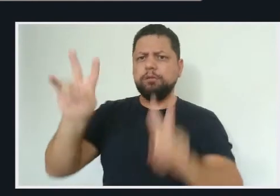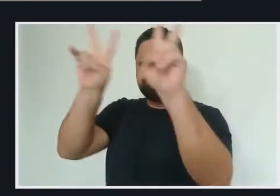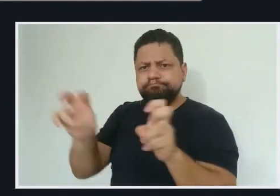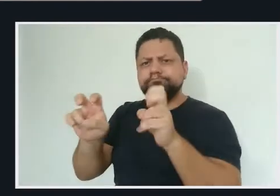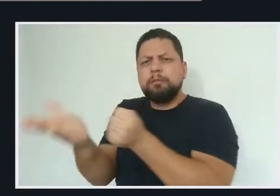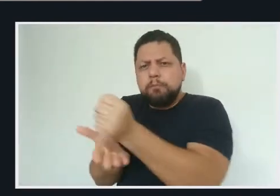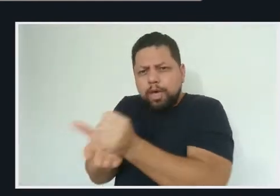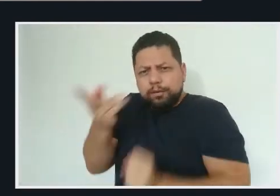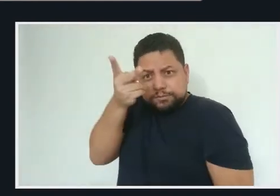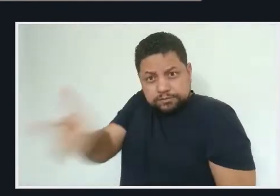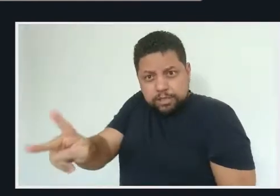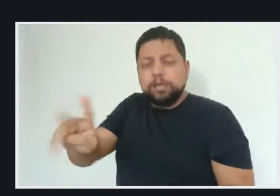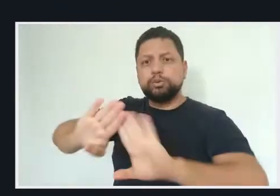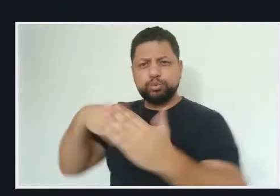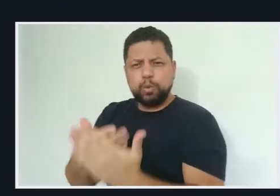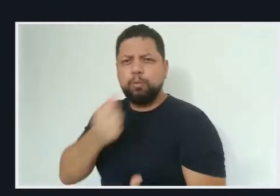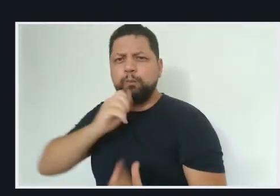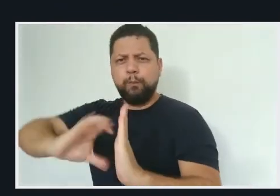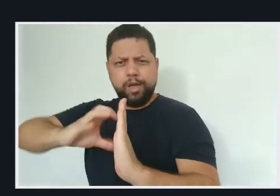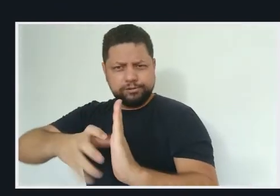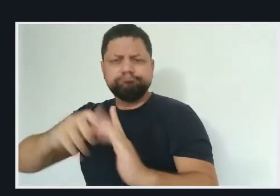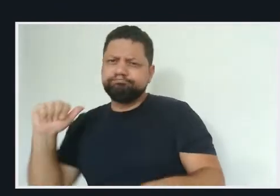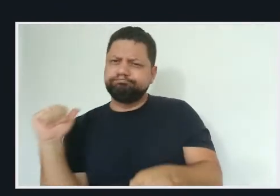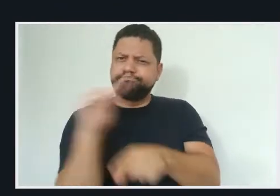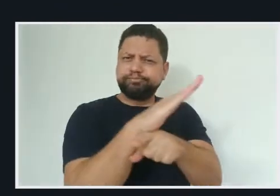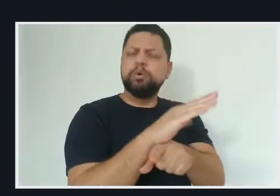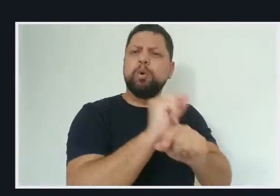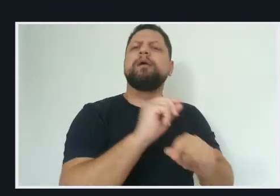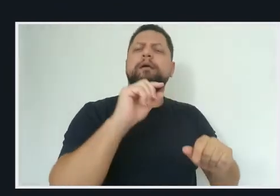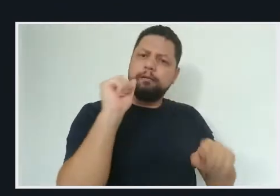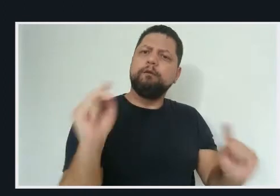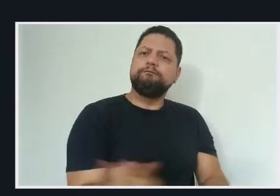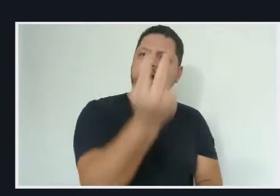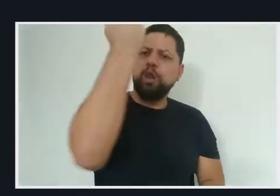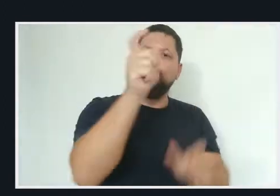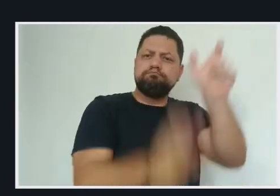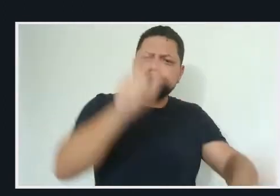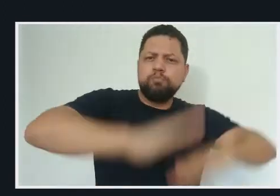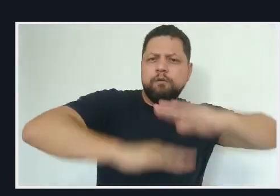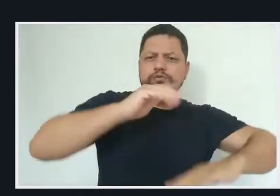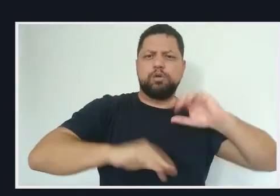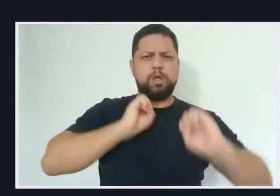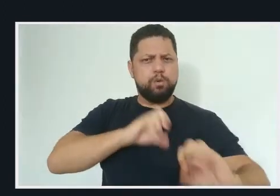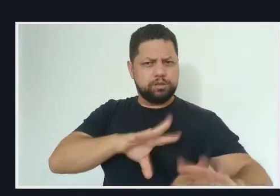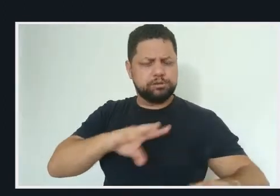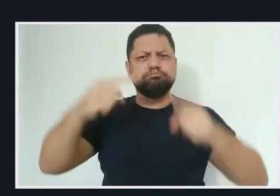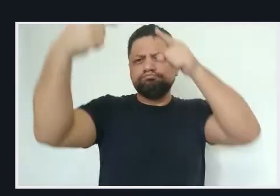à liberdade e apreço à tolerância. As leis inspiradas no Escola Sem Partido são